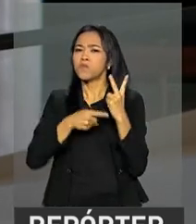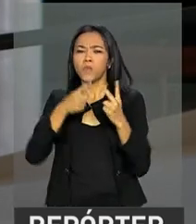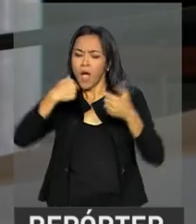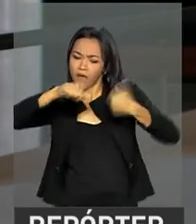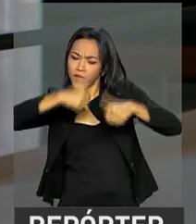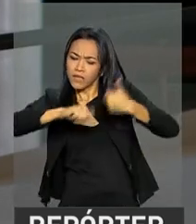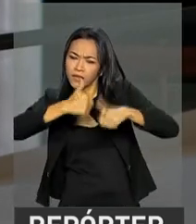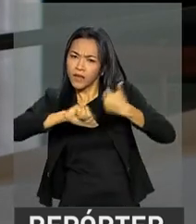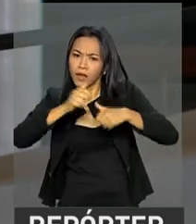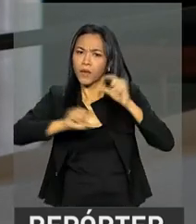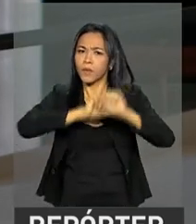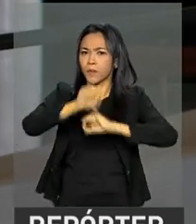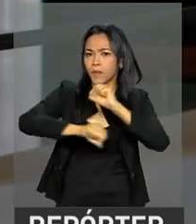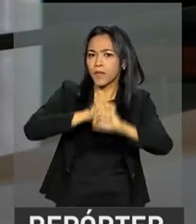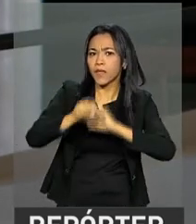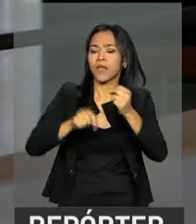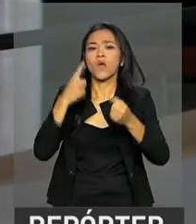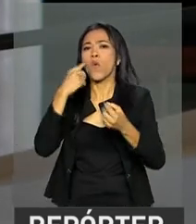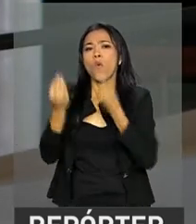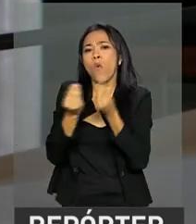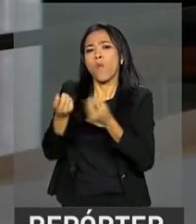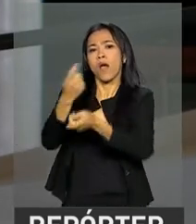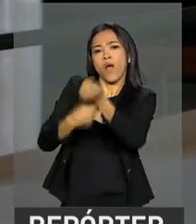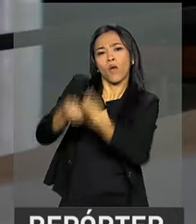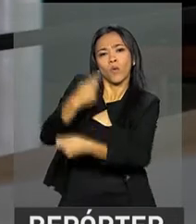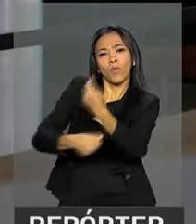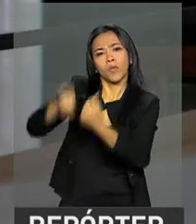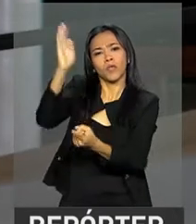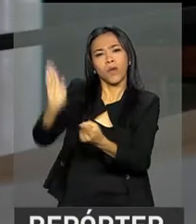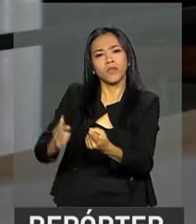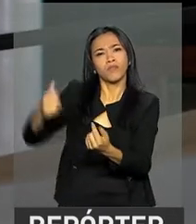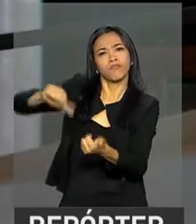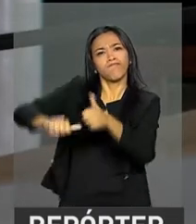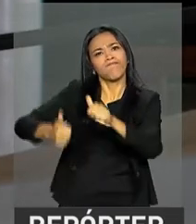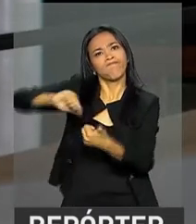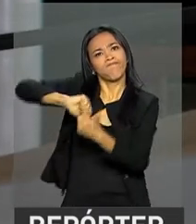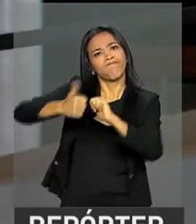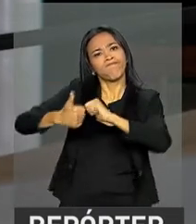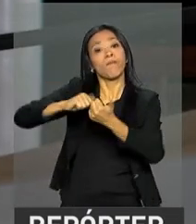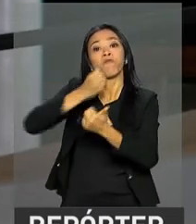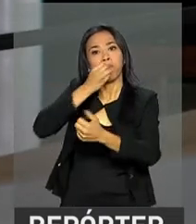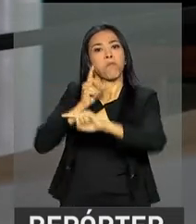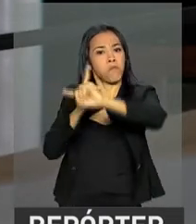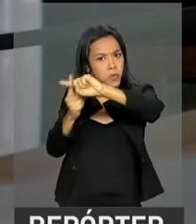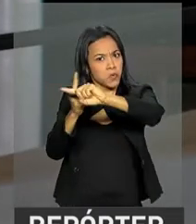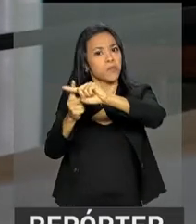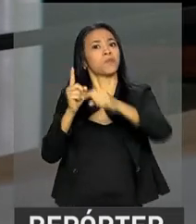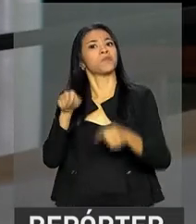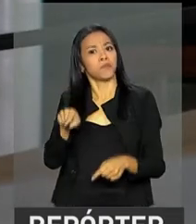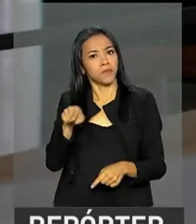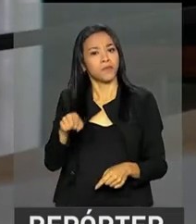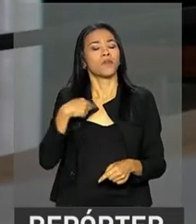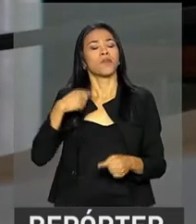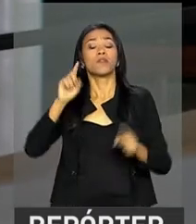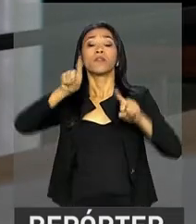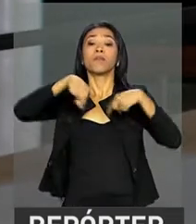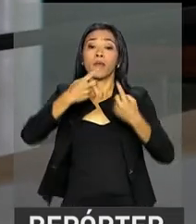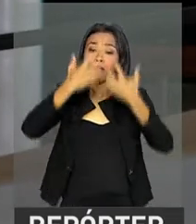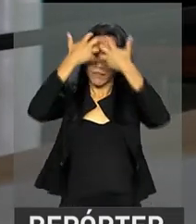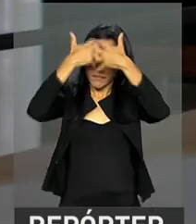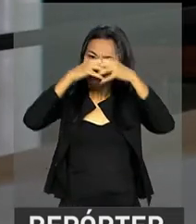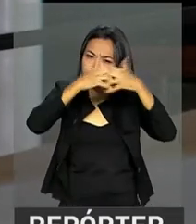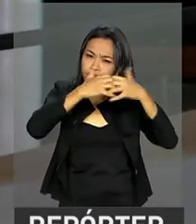desempenho e indicadores da economia brasileira, o que foi avaliado como extremamente positivo. Eles também analisaram propostas de